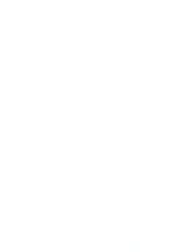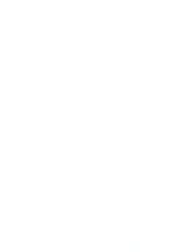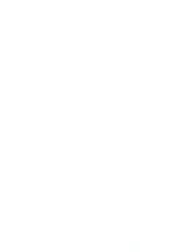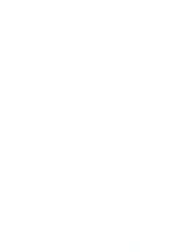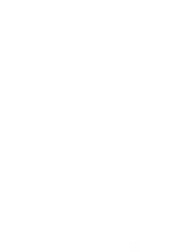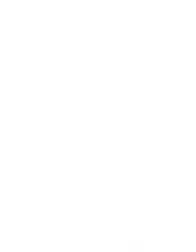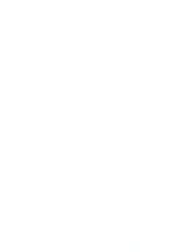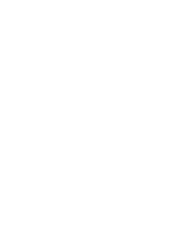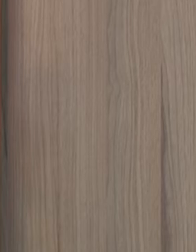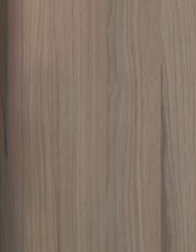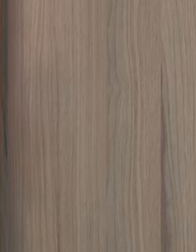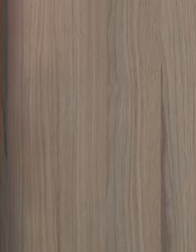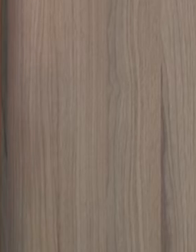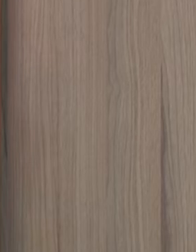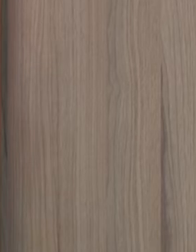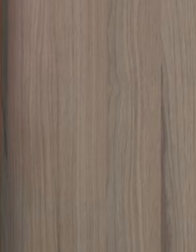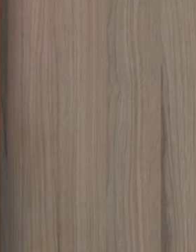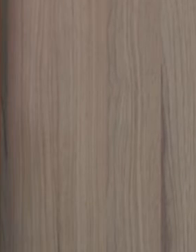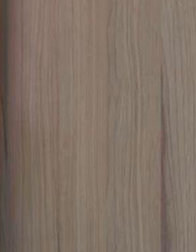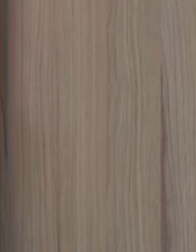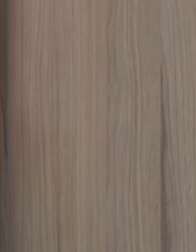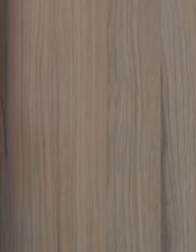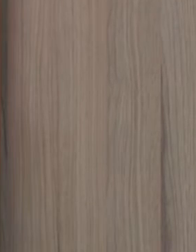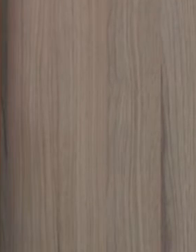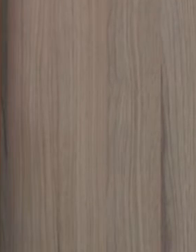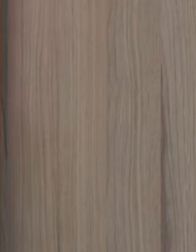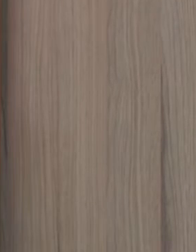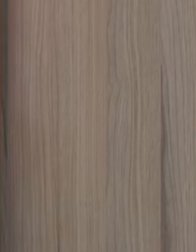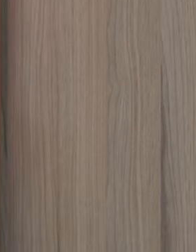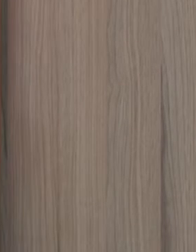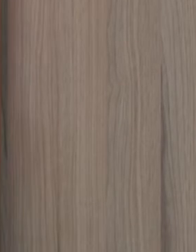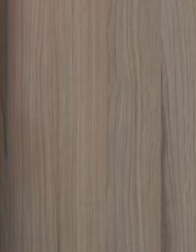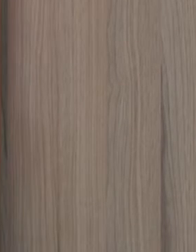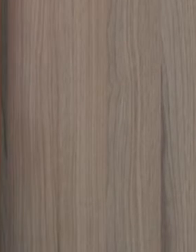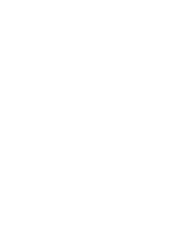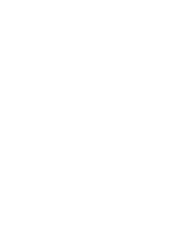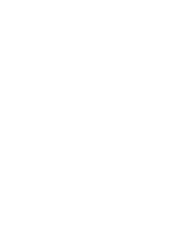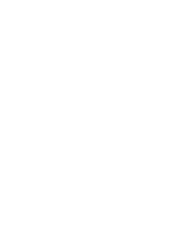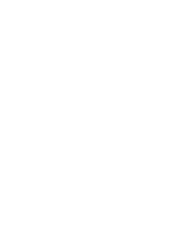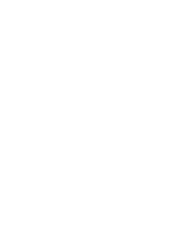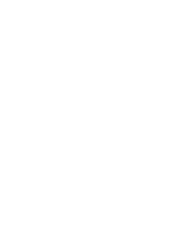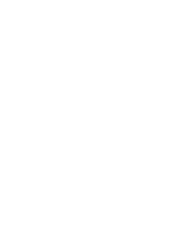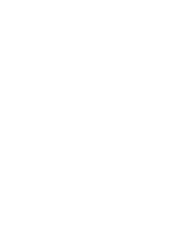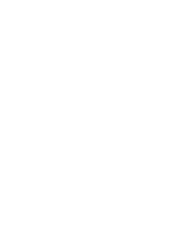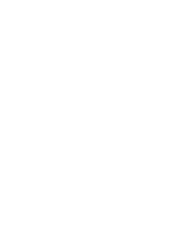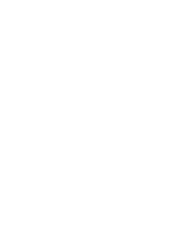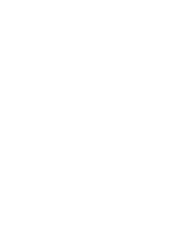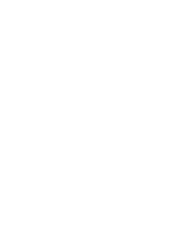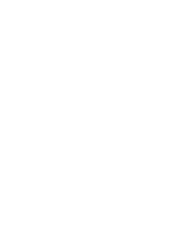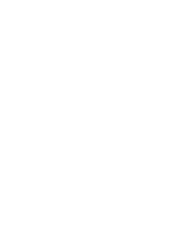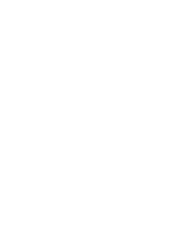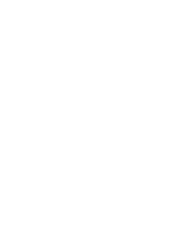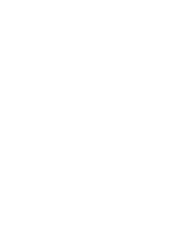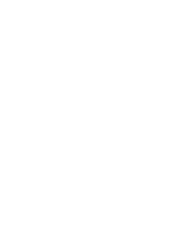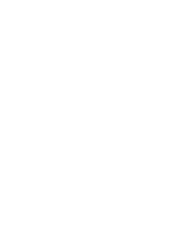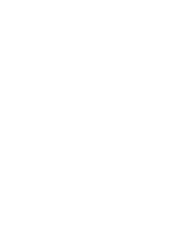Para a gente fazer o desenho da casquinha bem direitinho. Que vai ficar assim, ó. Um ponto encontrando outro ponto.